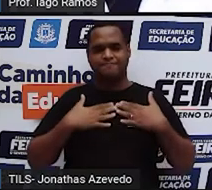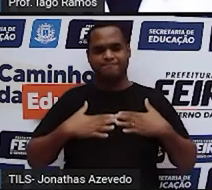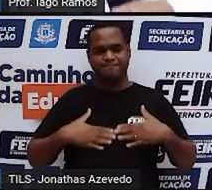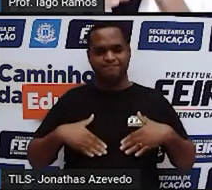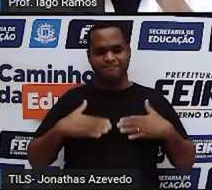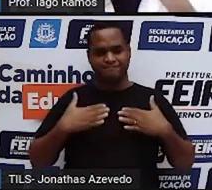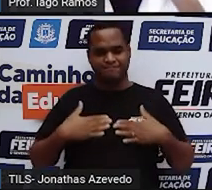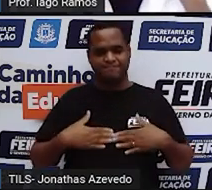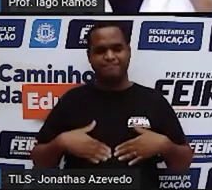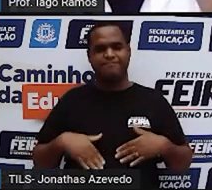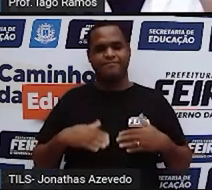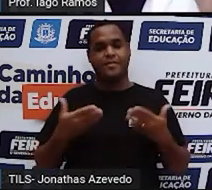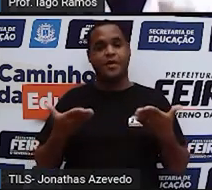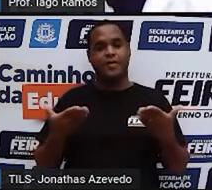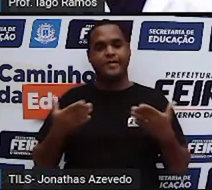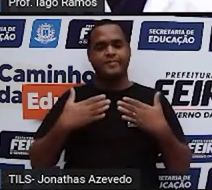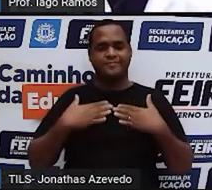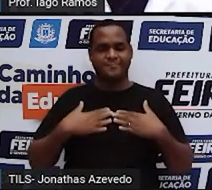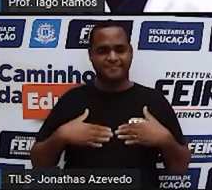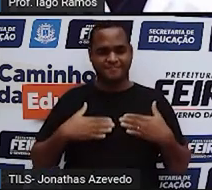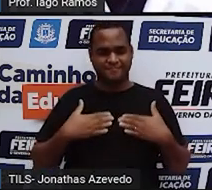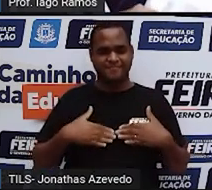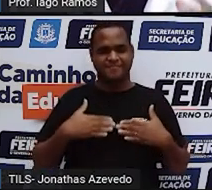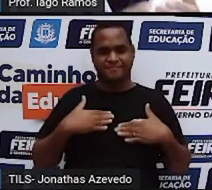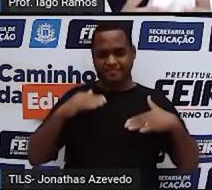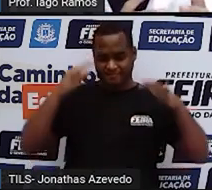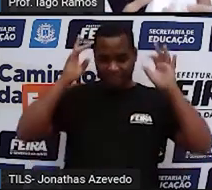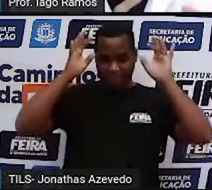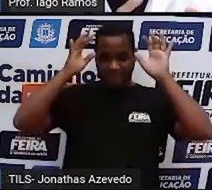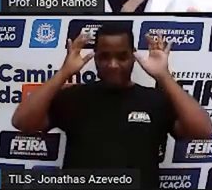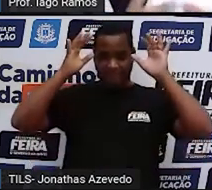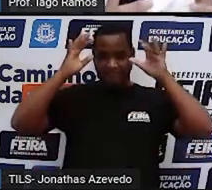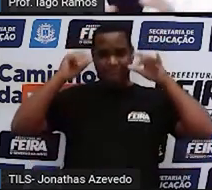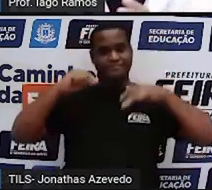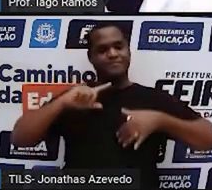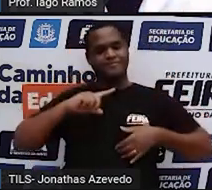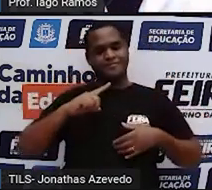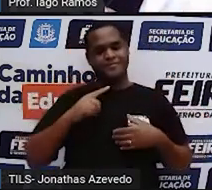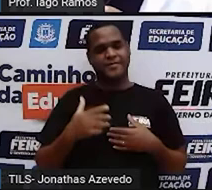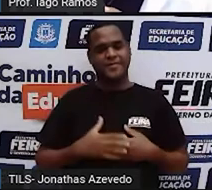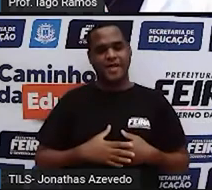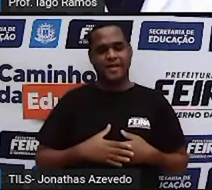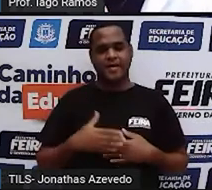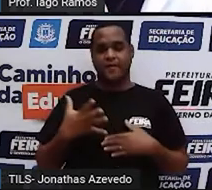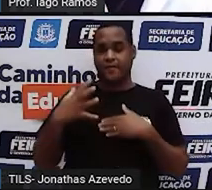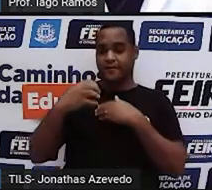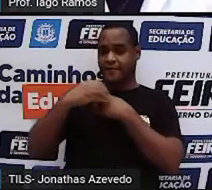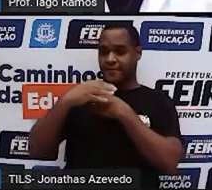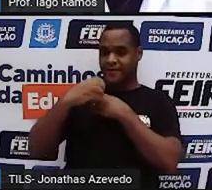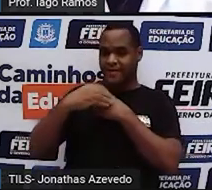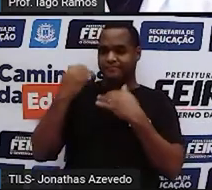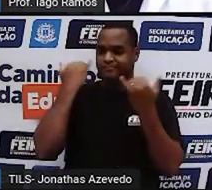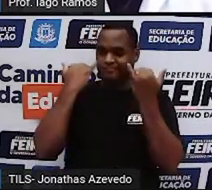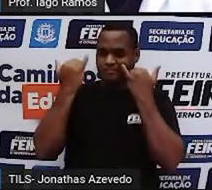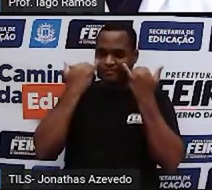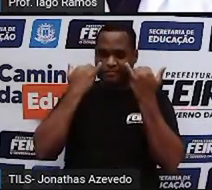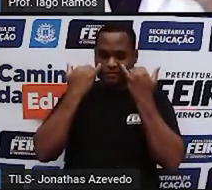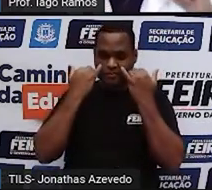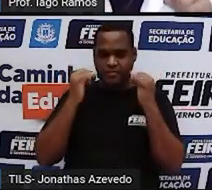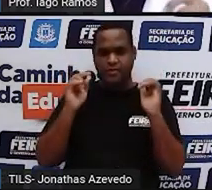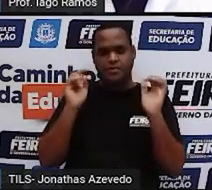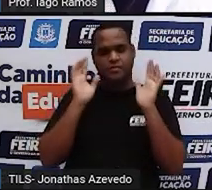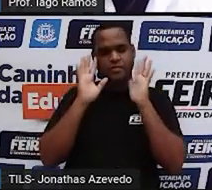um momento de descanso para o nosso cérebro, porque até aqui, né, foram muitas informações. Então a gente vai pausar